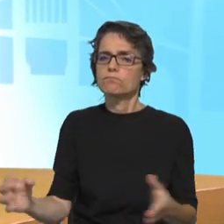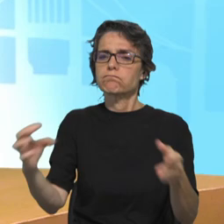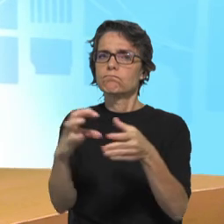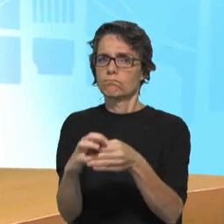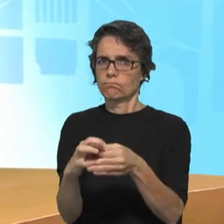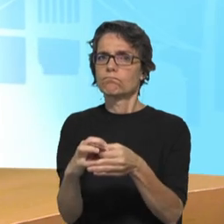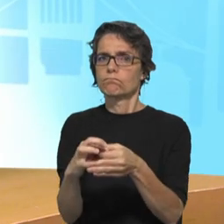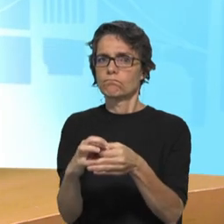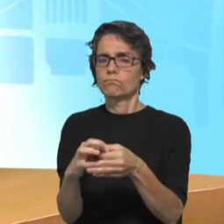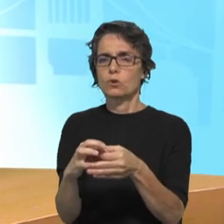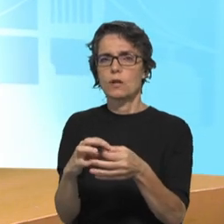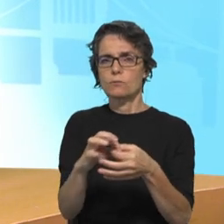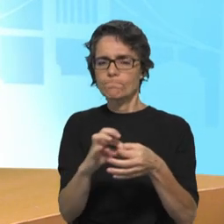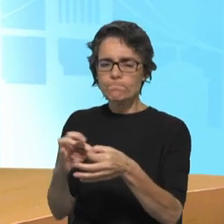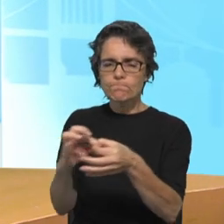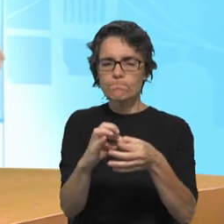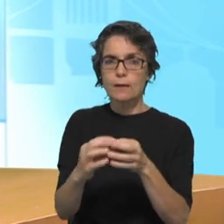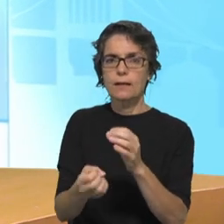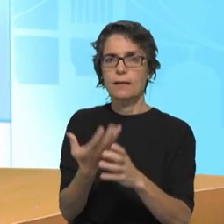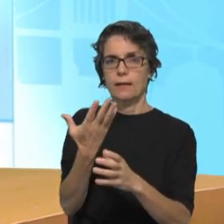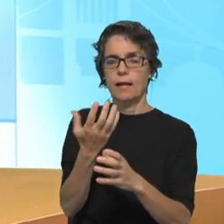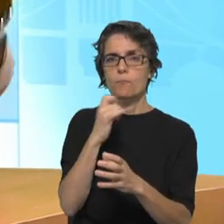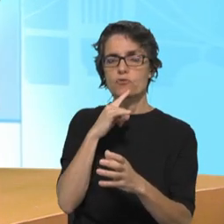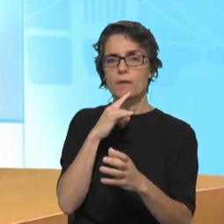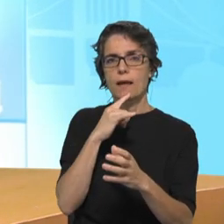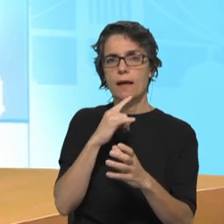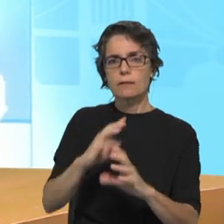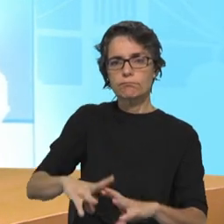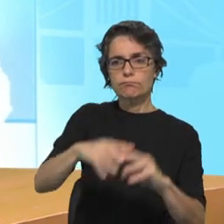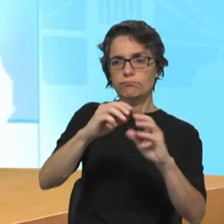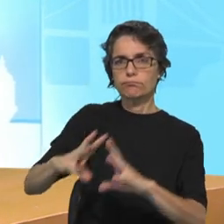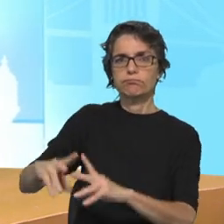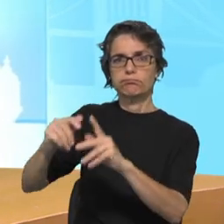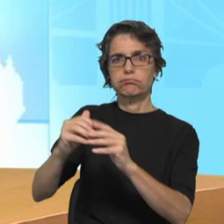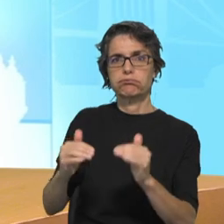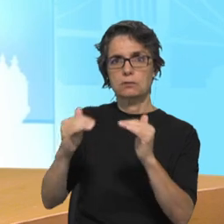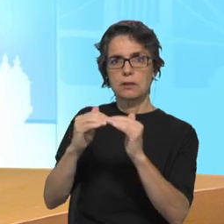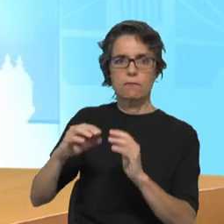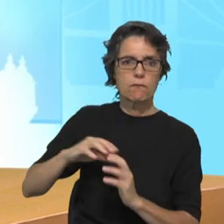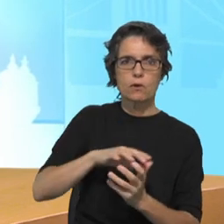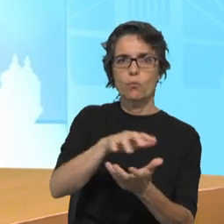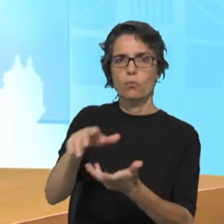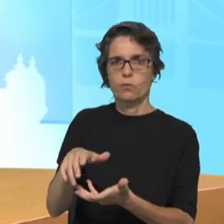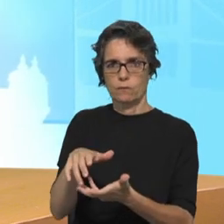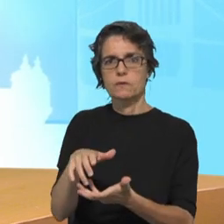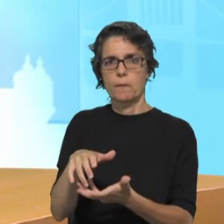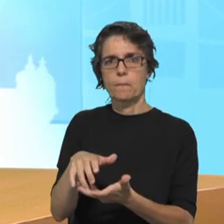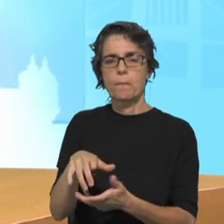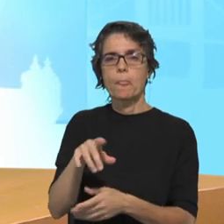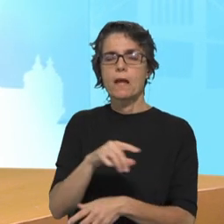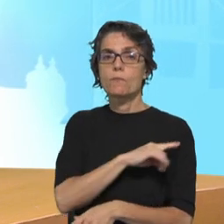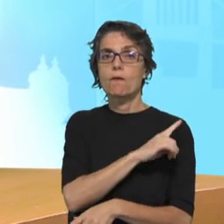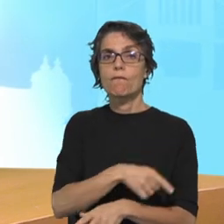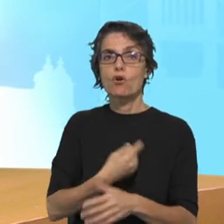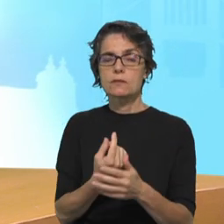a sua capacidade de expansão e de relação a nível universal, mas também esta força que vem